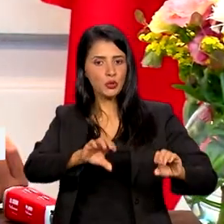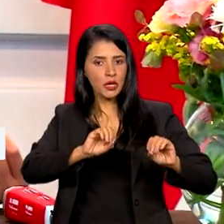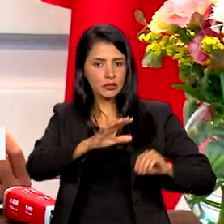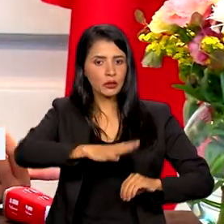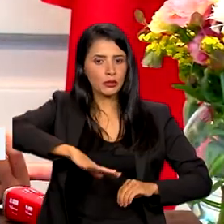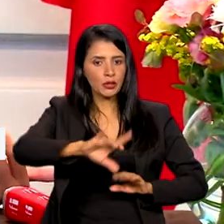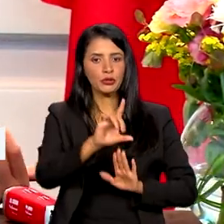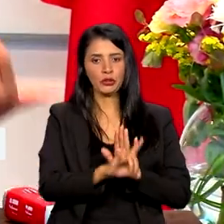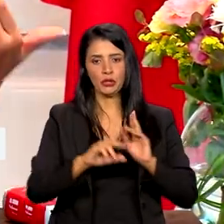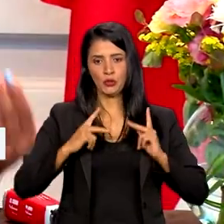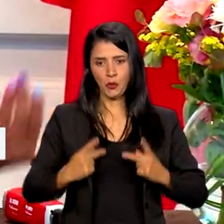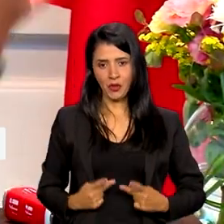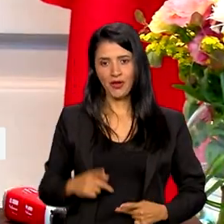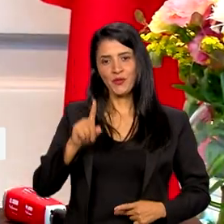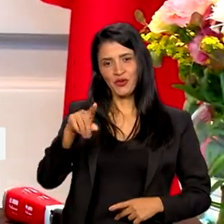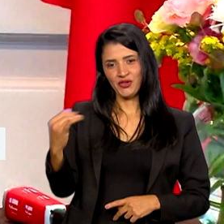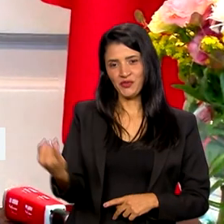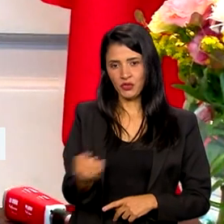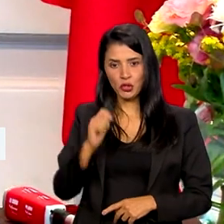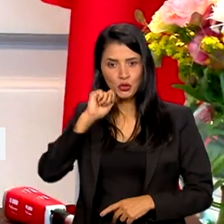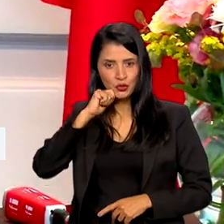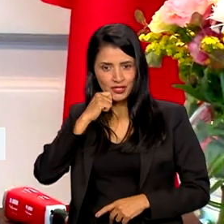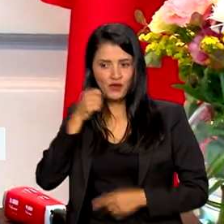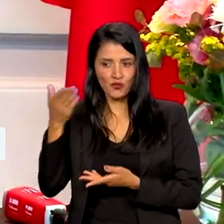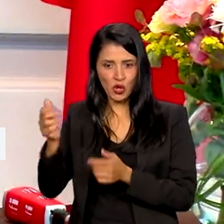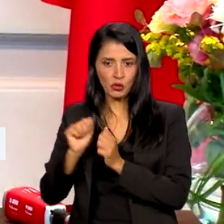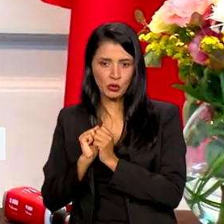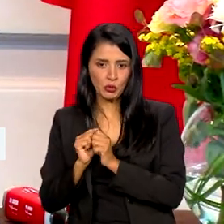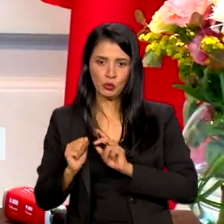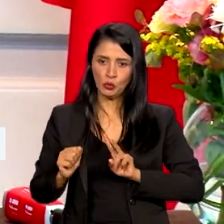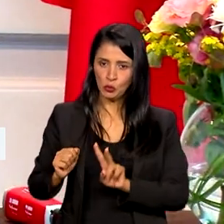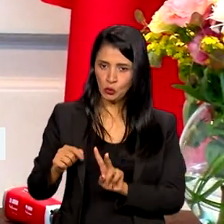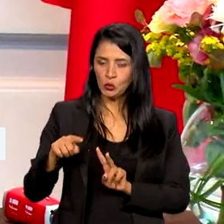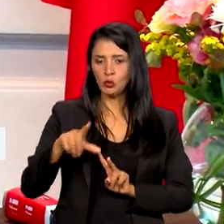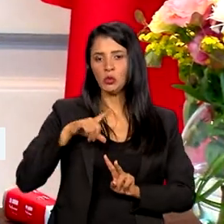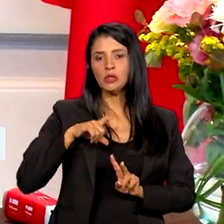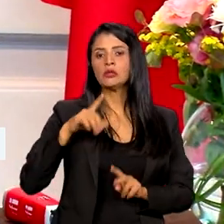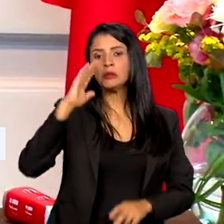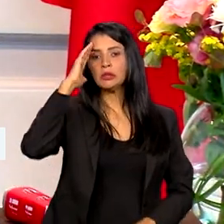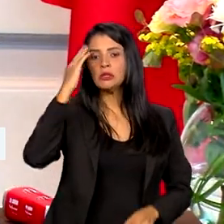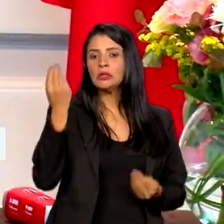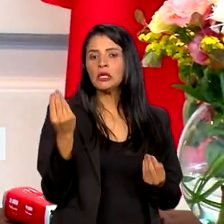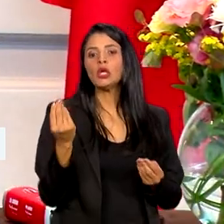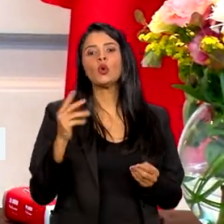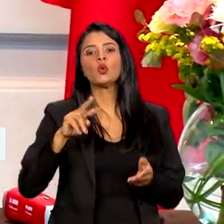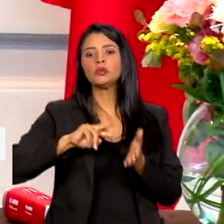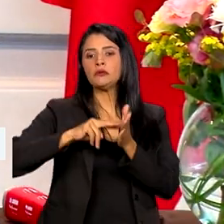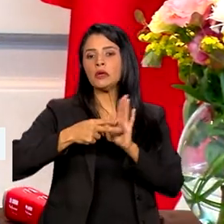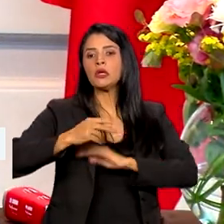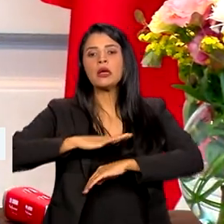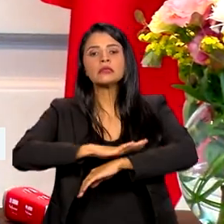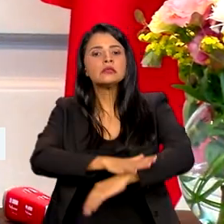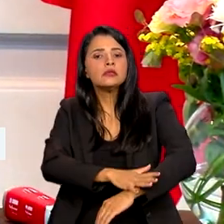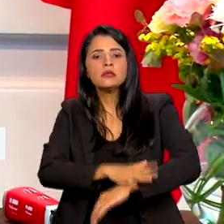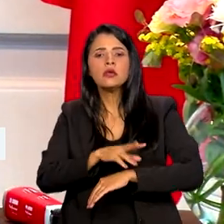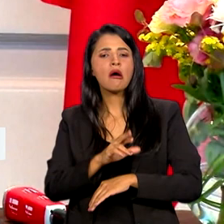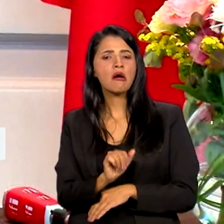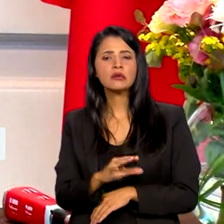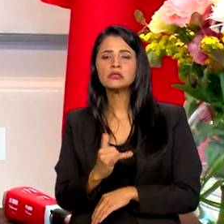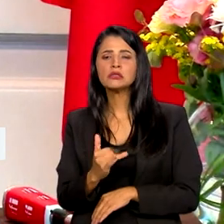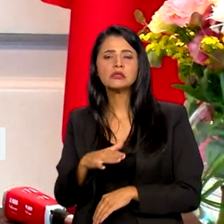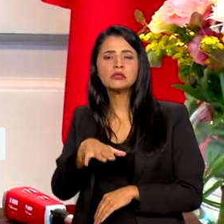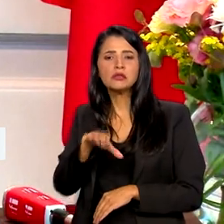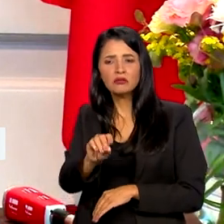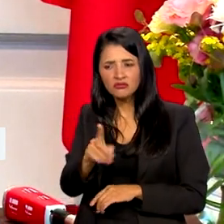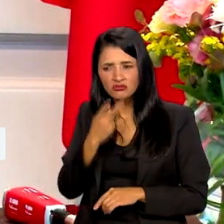do Silvio está lá também ao meu lado, tanto quanto no entendimento do racismo. E muitas vezes as pessoas pensam assim, ah, eu não vou fazer essa